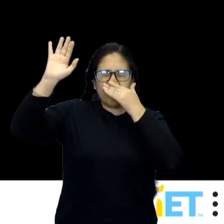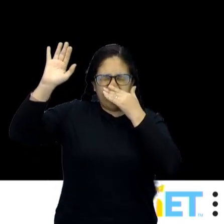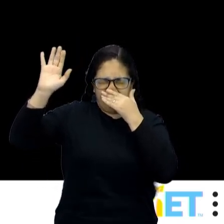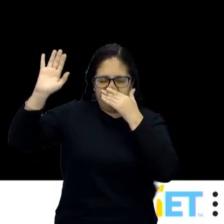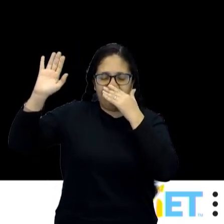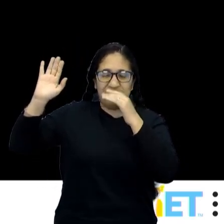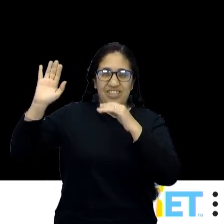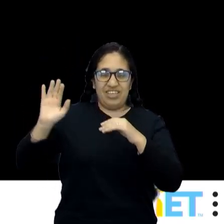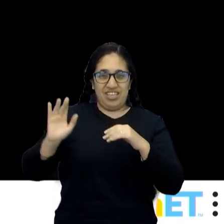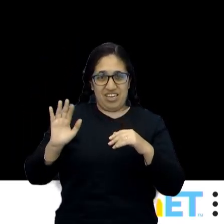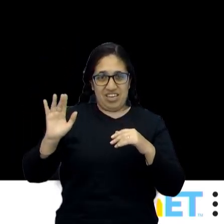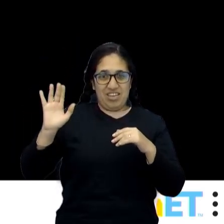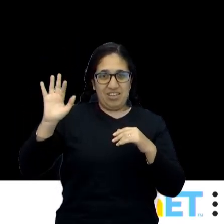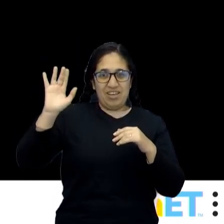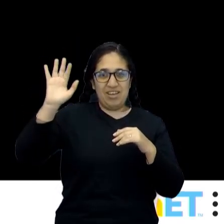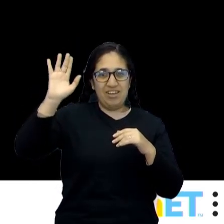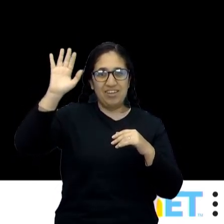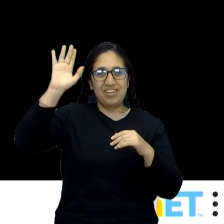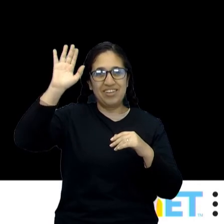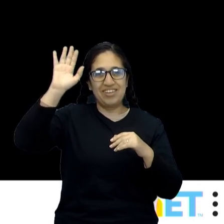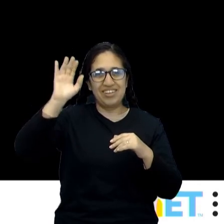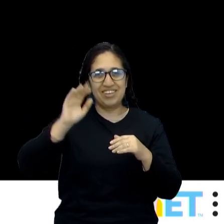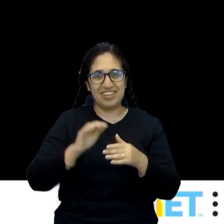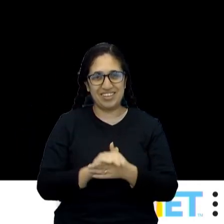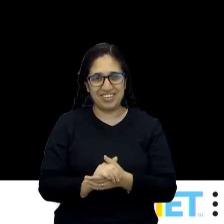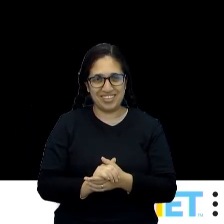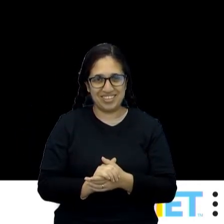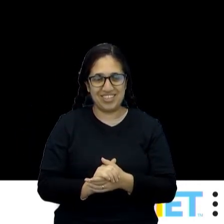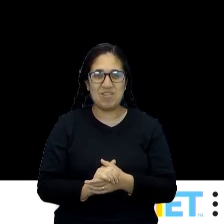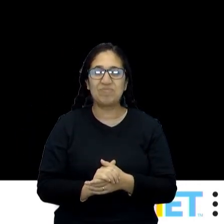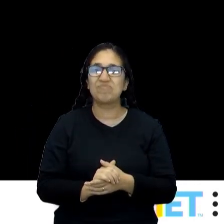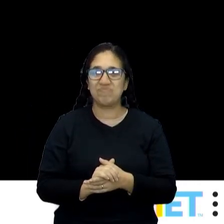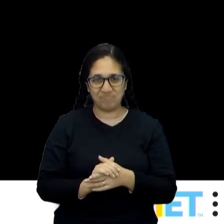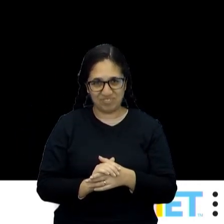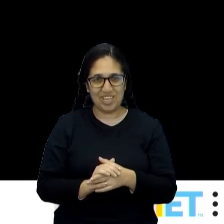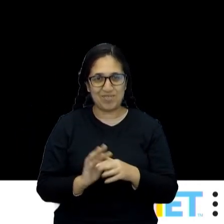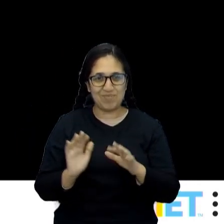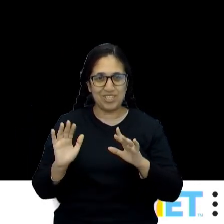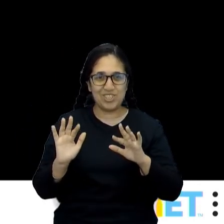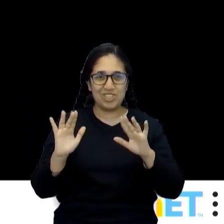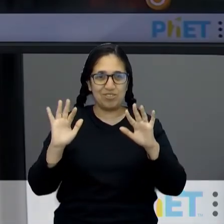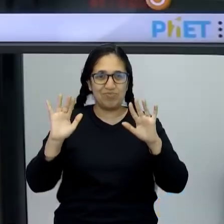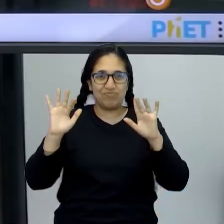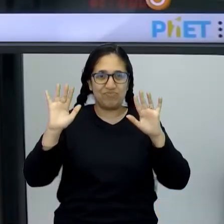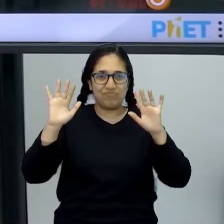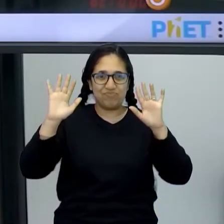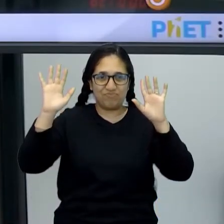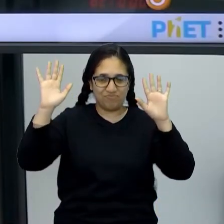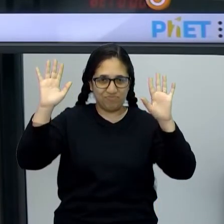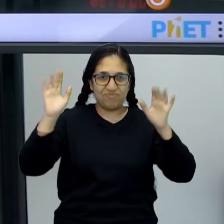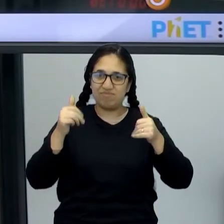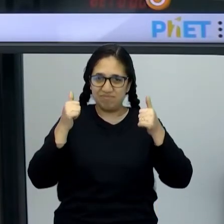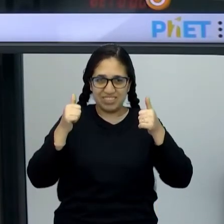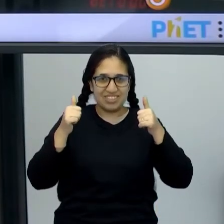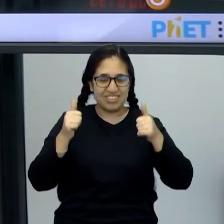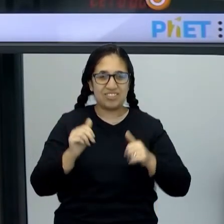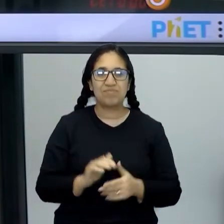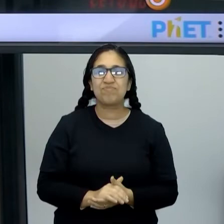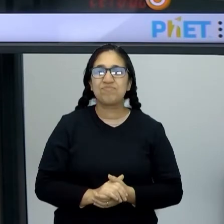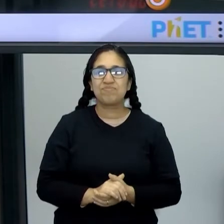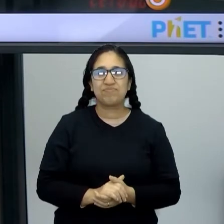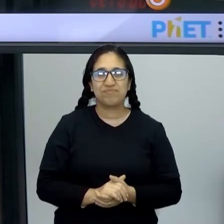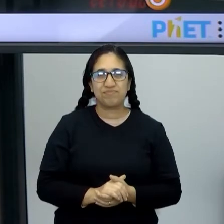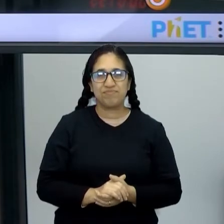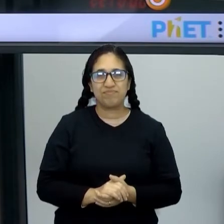consegue pegar o gás, né? Porque as ligações são muito fracas, elas não têm controle, não têm limite. Beleza? Então,